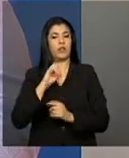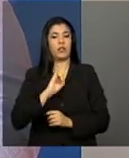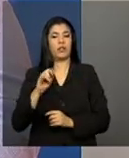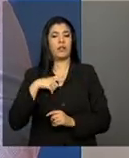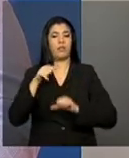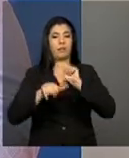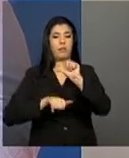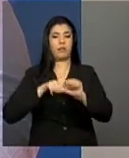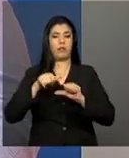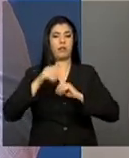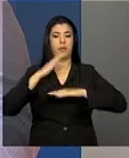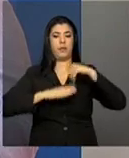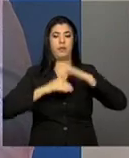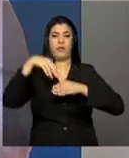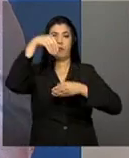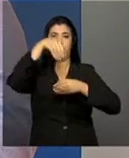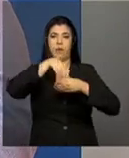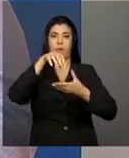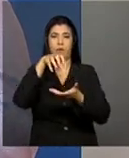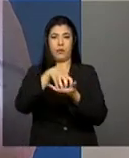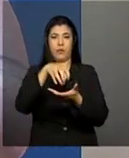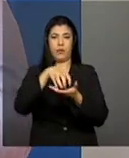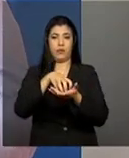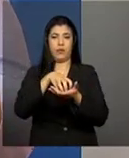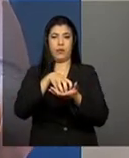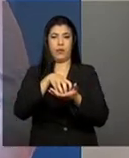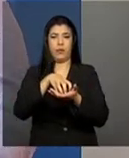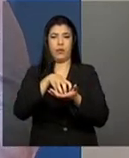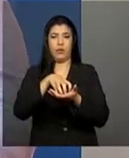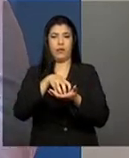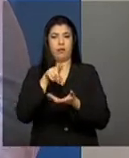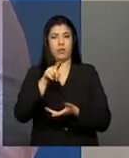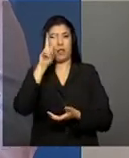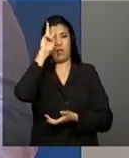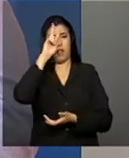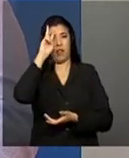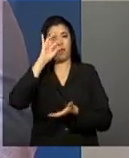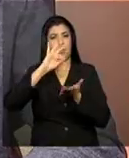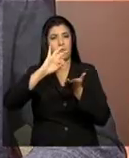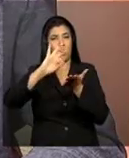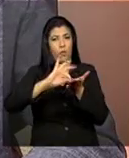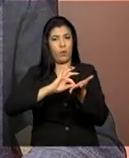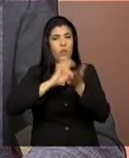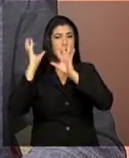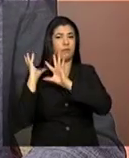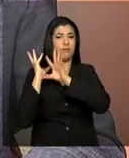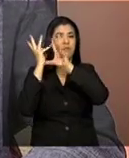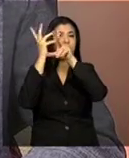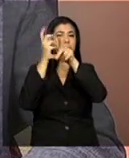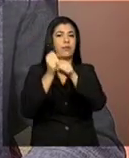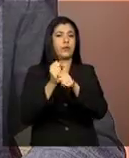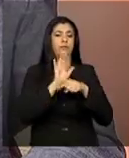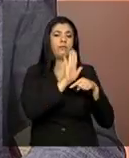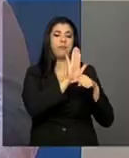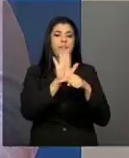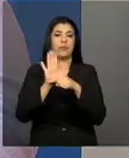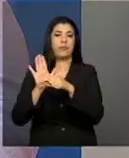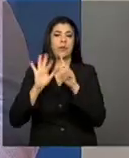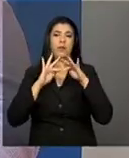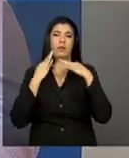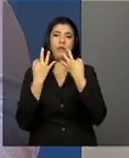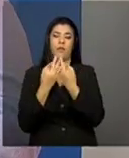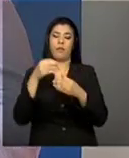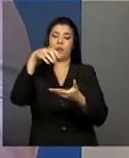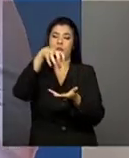de profissional naquela unidade, você fica com a memória do atendimento à família, lá naquela